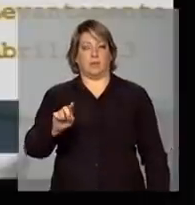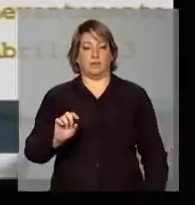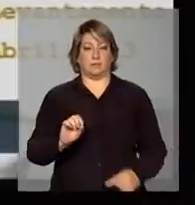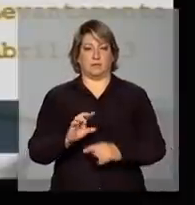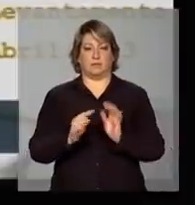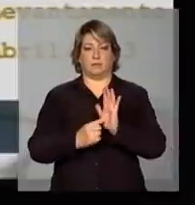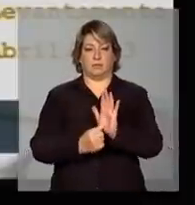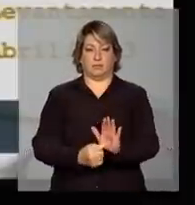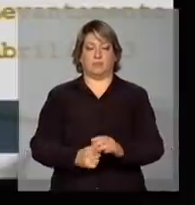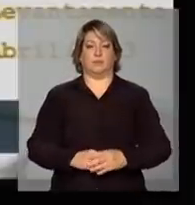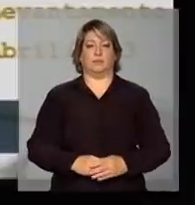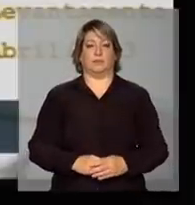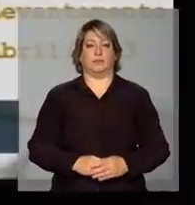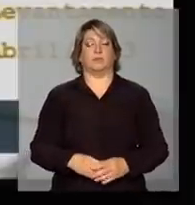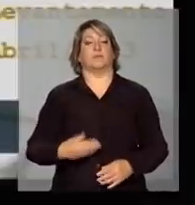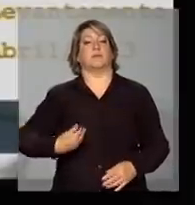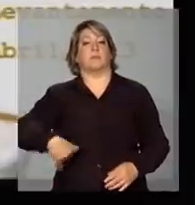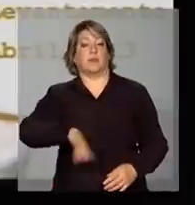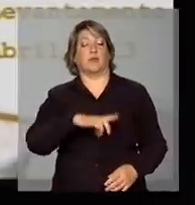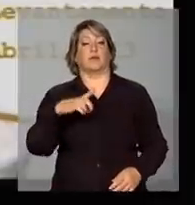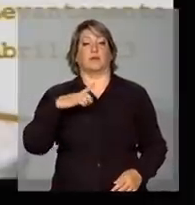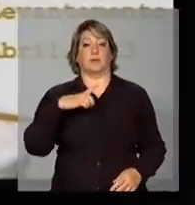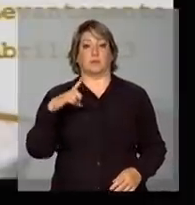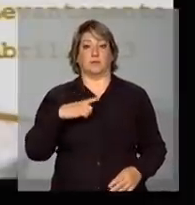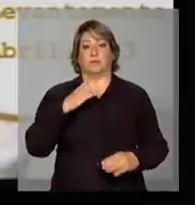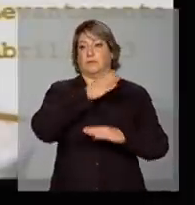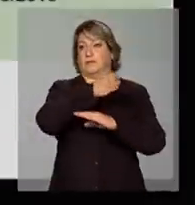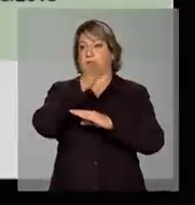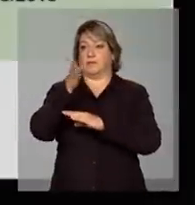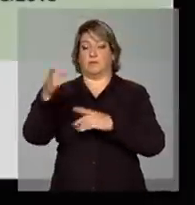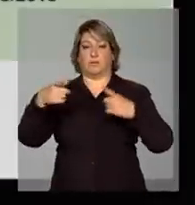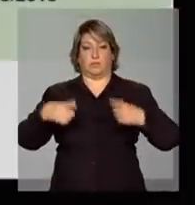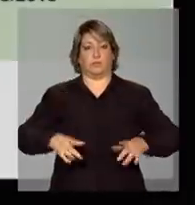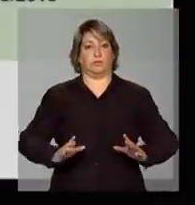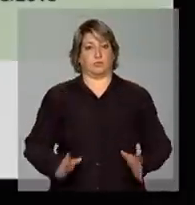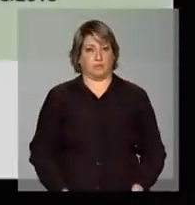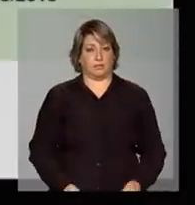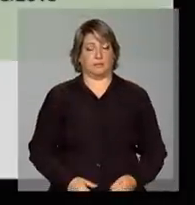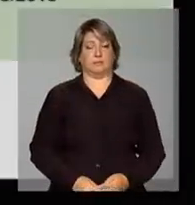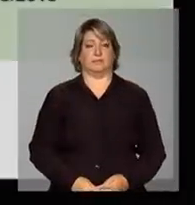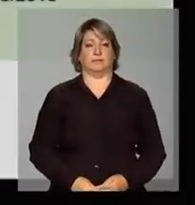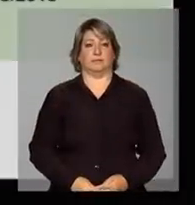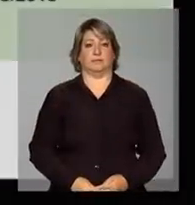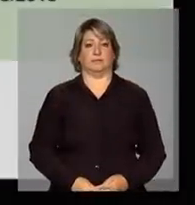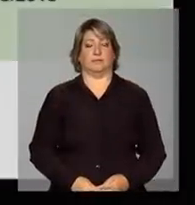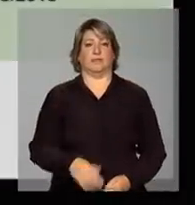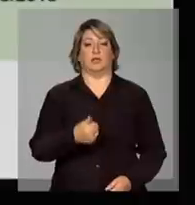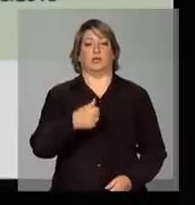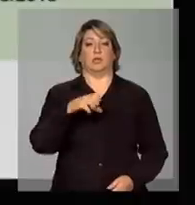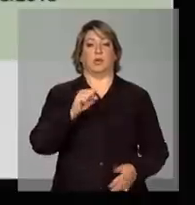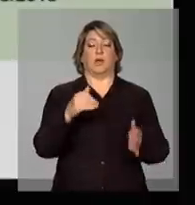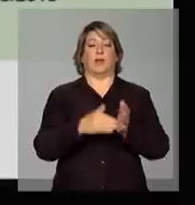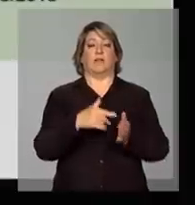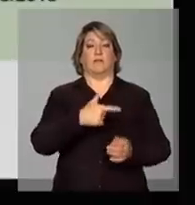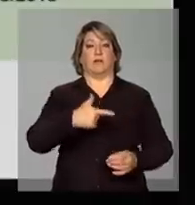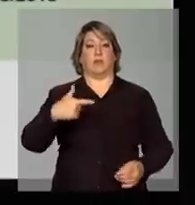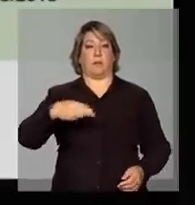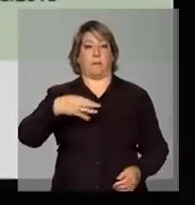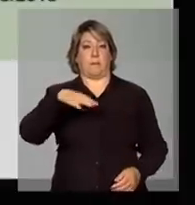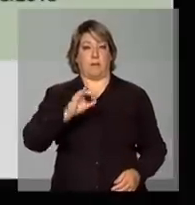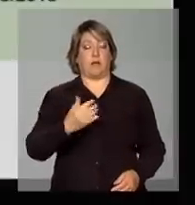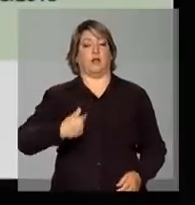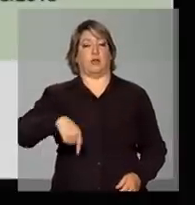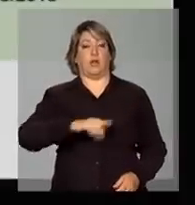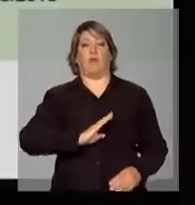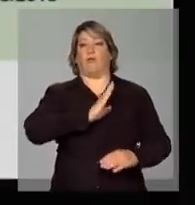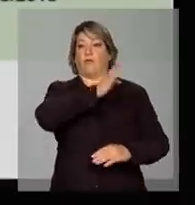Nós estivemos em campo... Pode ir passando? Melhor, eu passo aqui. De 18 a 22 de março, nós estivemos em campo